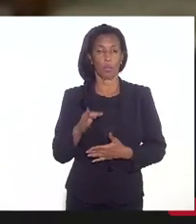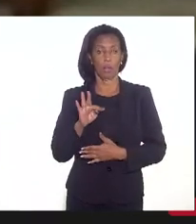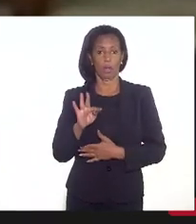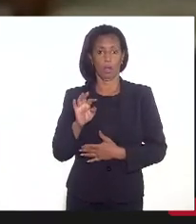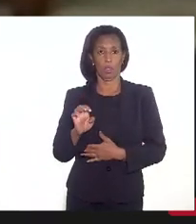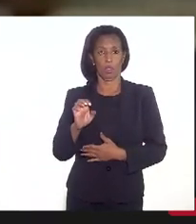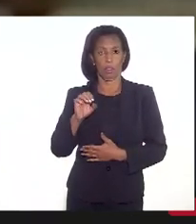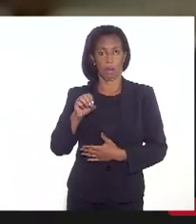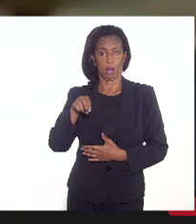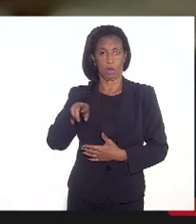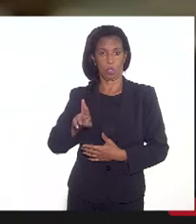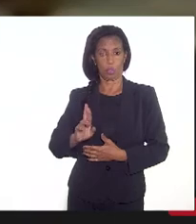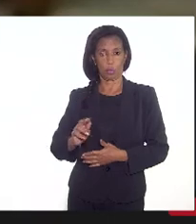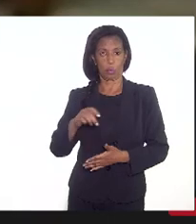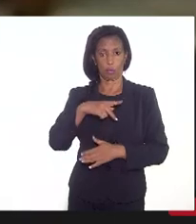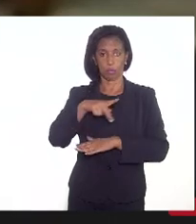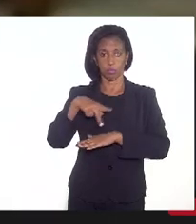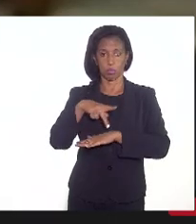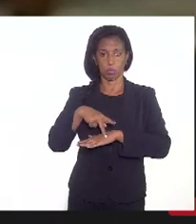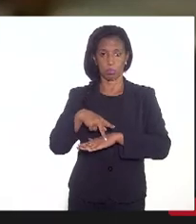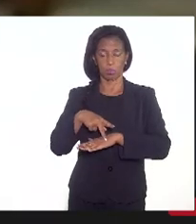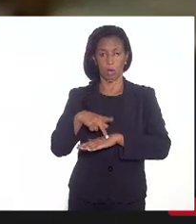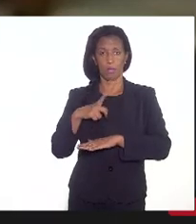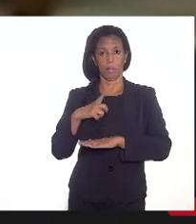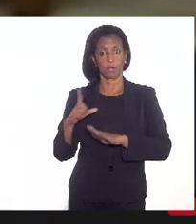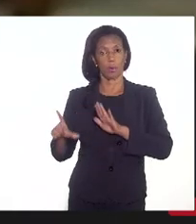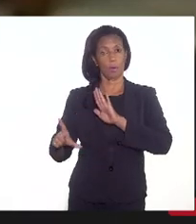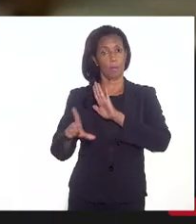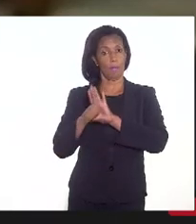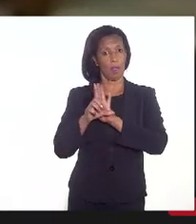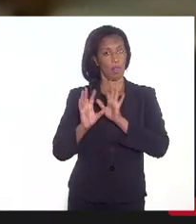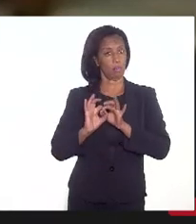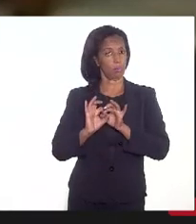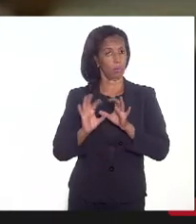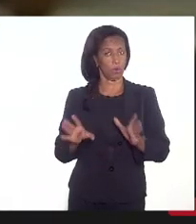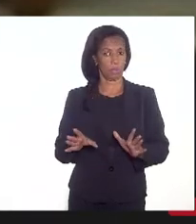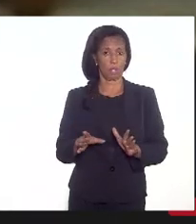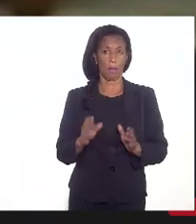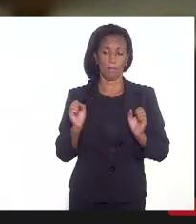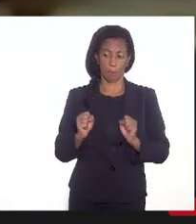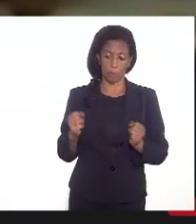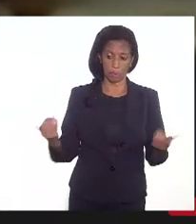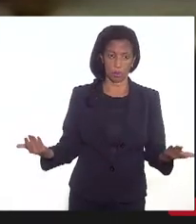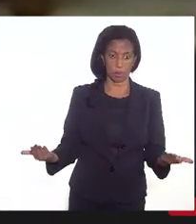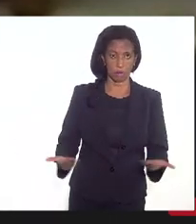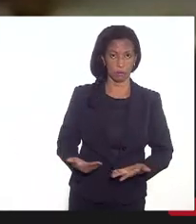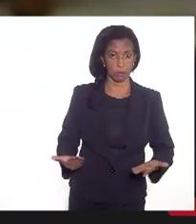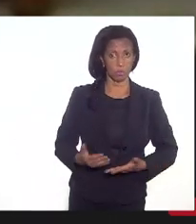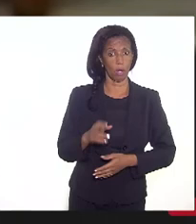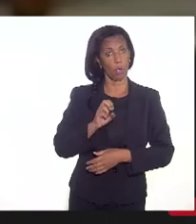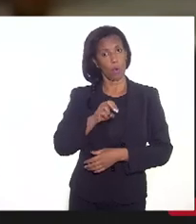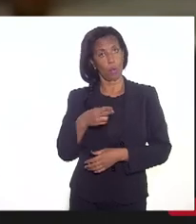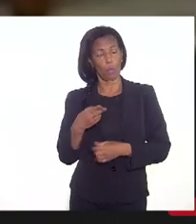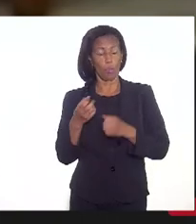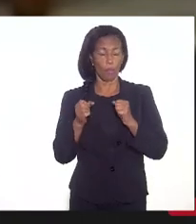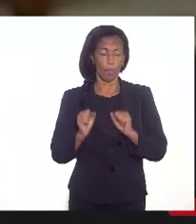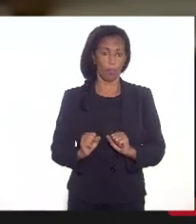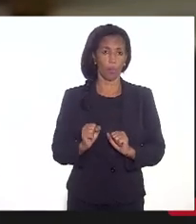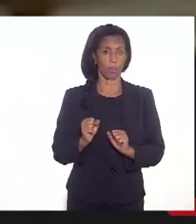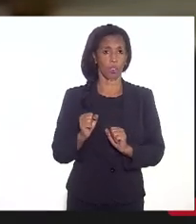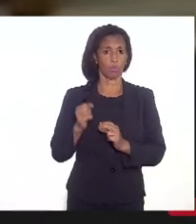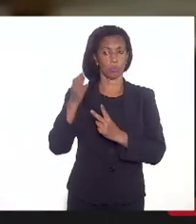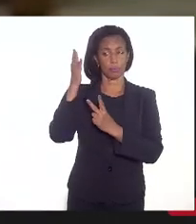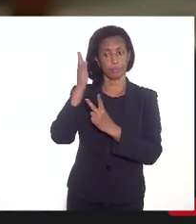Nacional exigirá uma lei autorizativa para isso, que pode ser já imediatamente ou podemos fazer duas